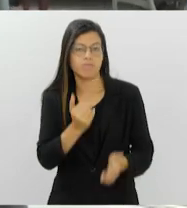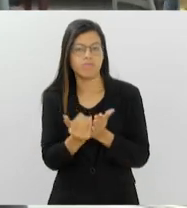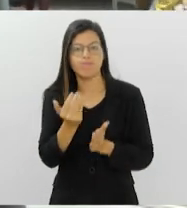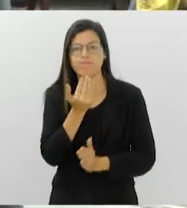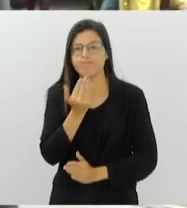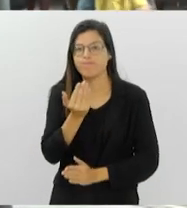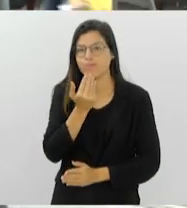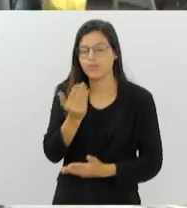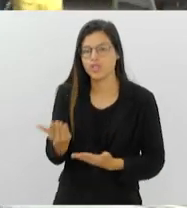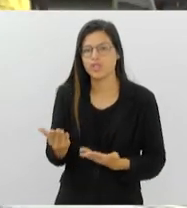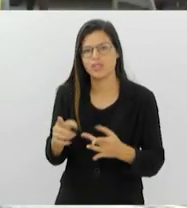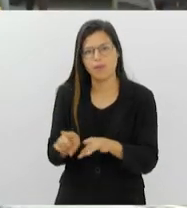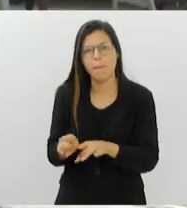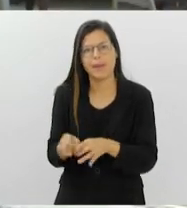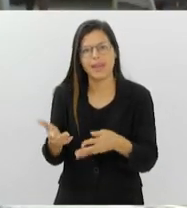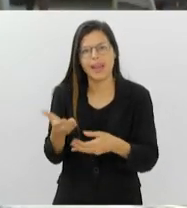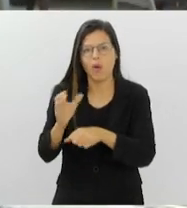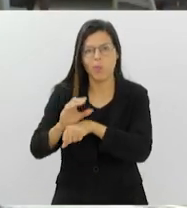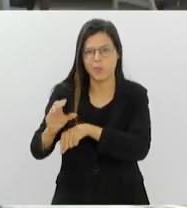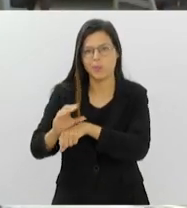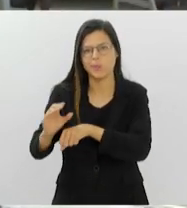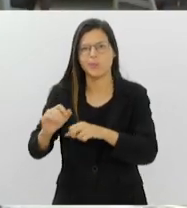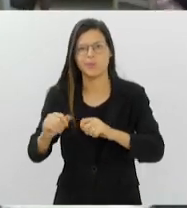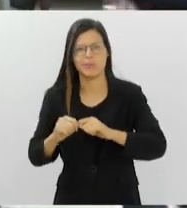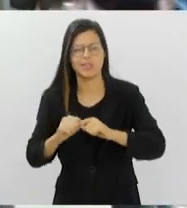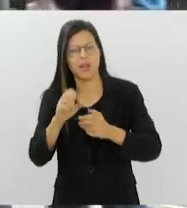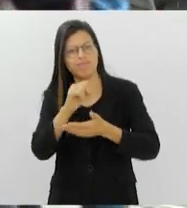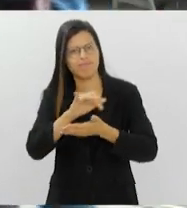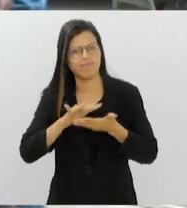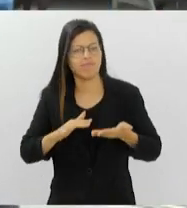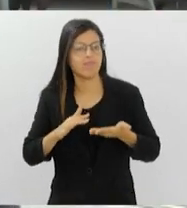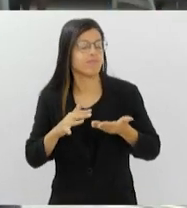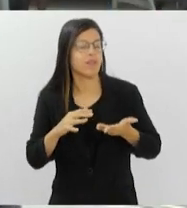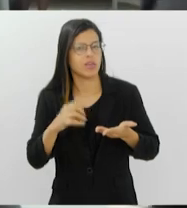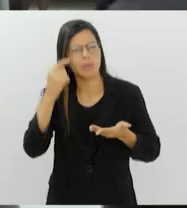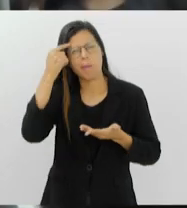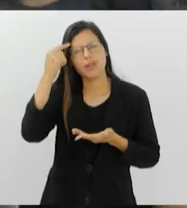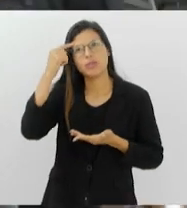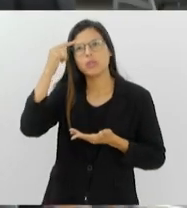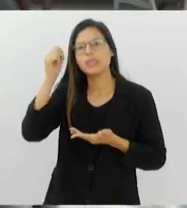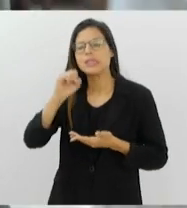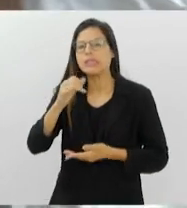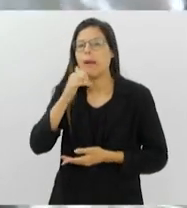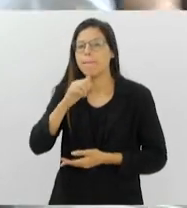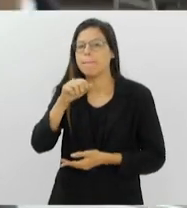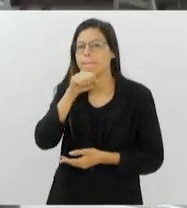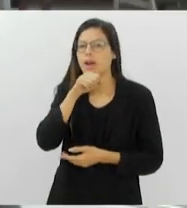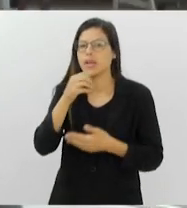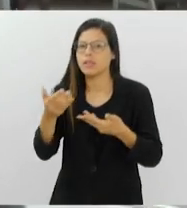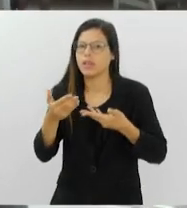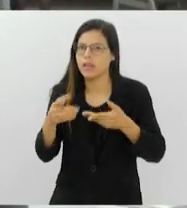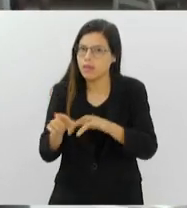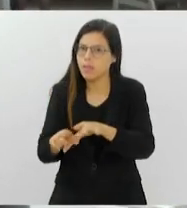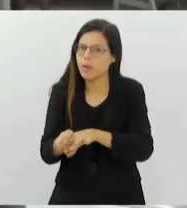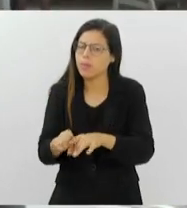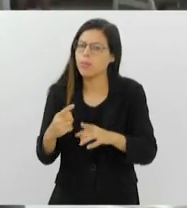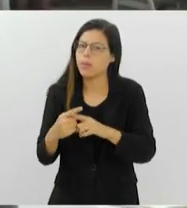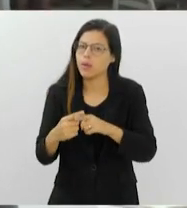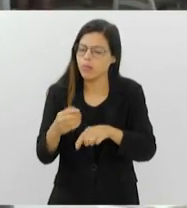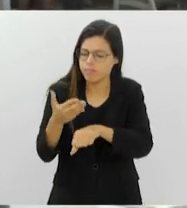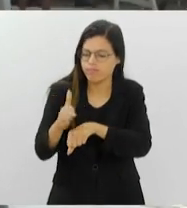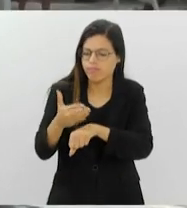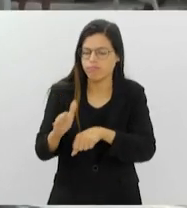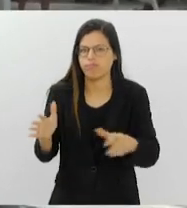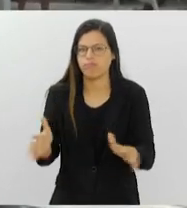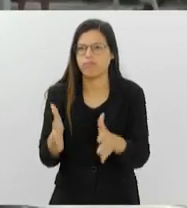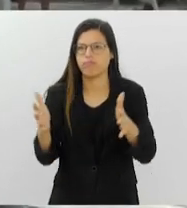começou a pensar, poxa, se a mãe tá sem emprego e tá querendo fazer alguma atividade, por que a gente não capacita essas pessoas ao invés de dar uma atividade